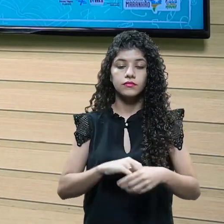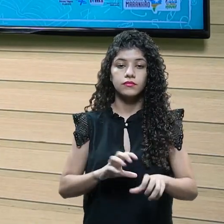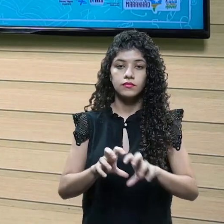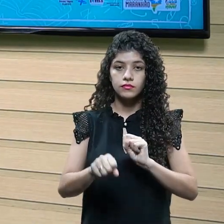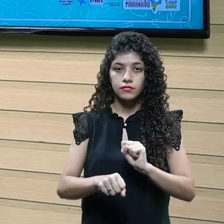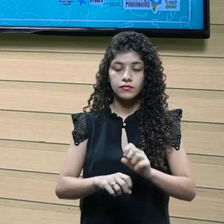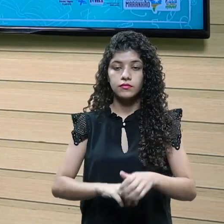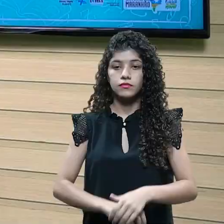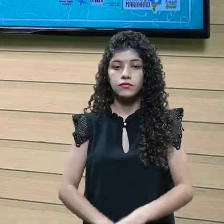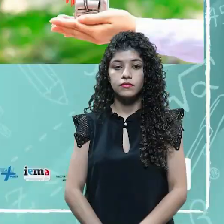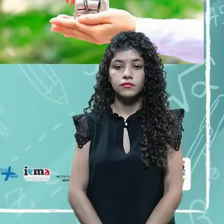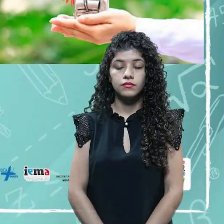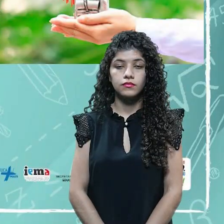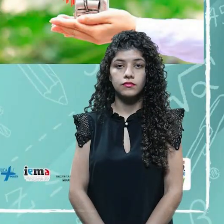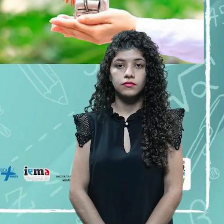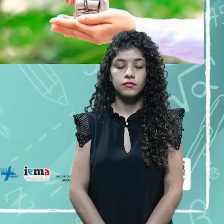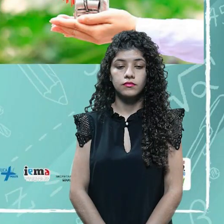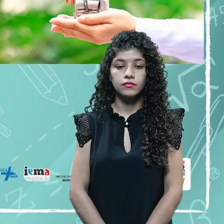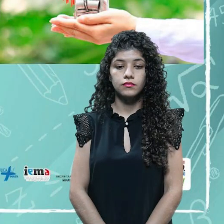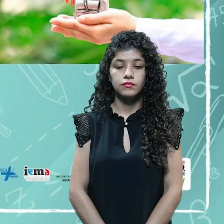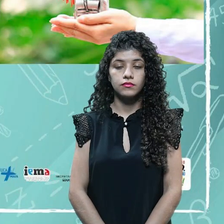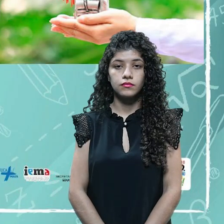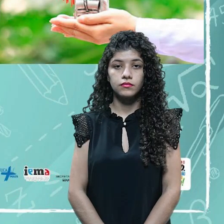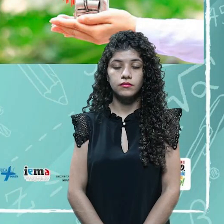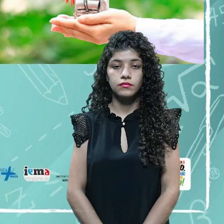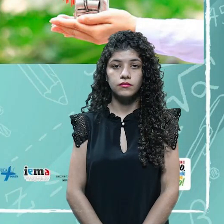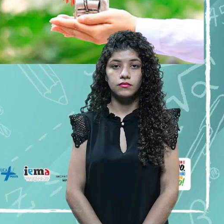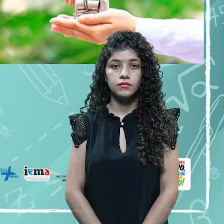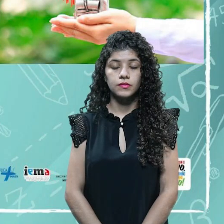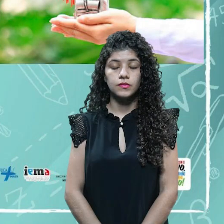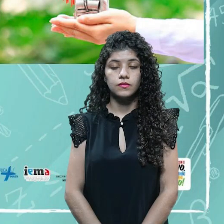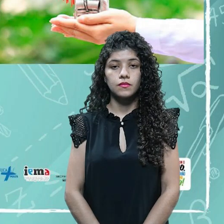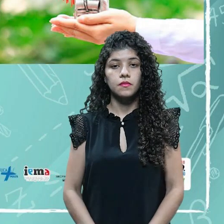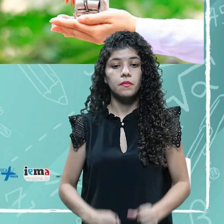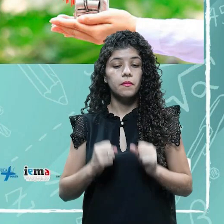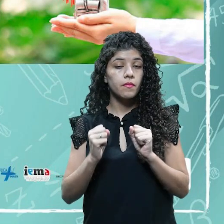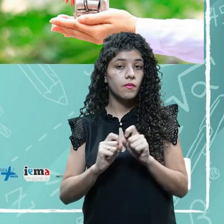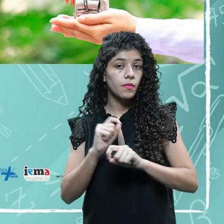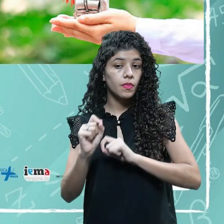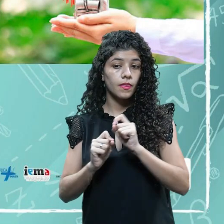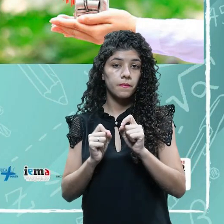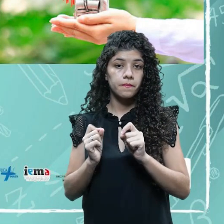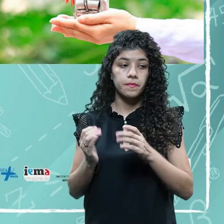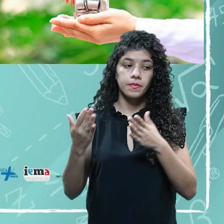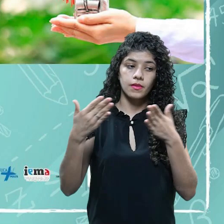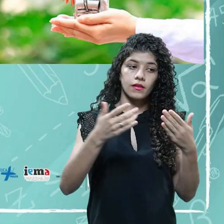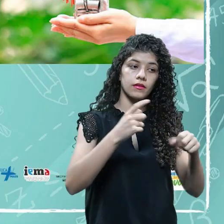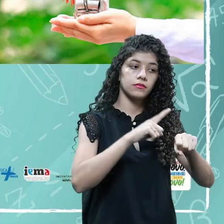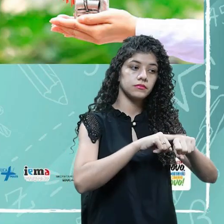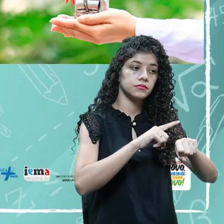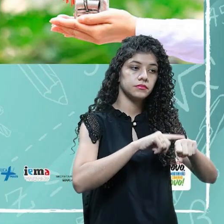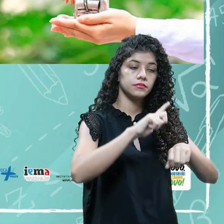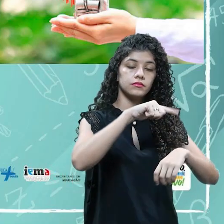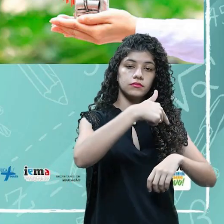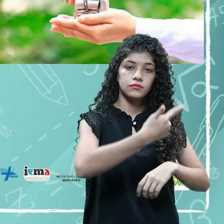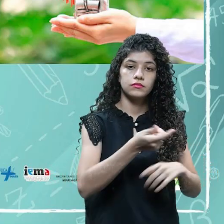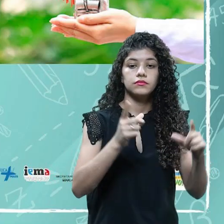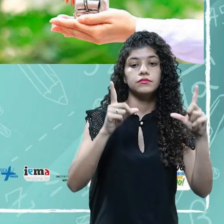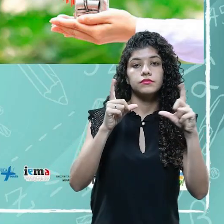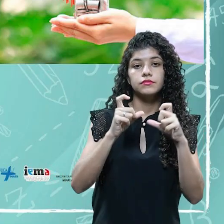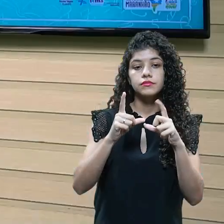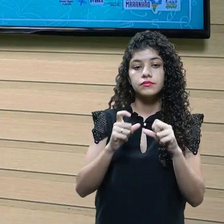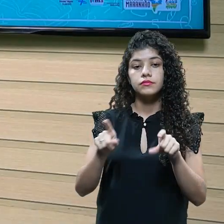de um evento de formatura, né? Então, a gente pode dedicar mais tempo a outras demandas, como contratação de